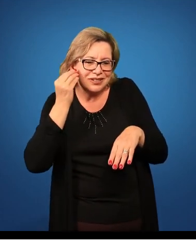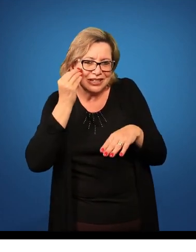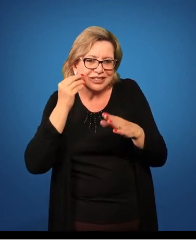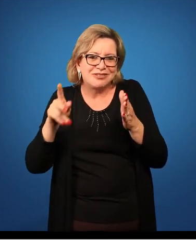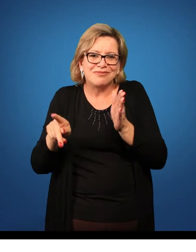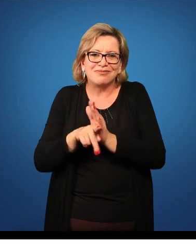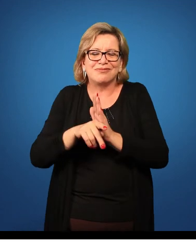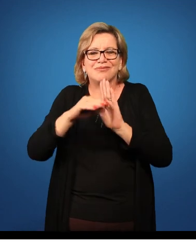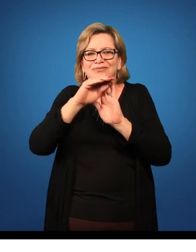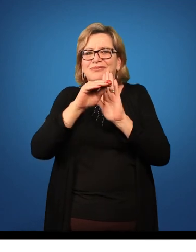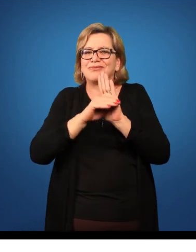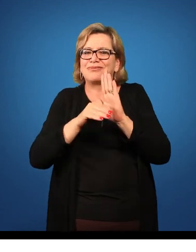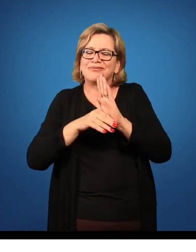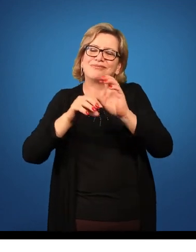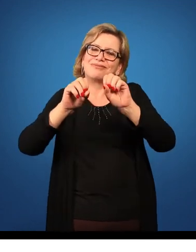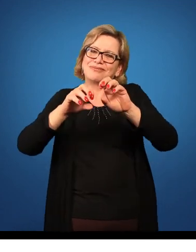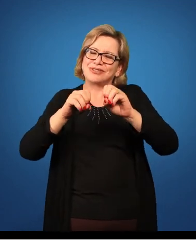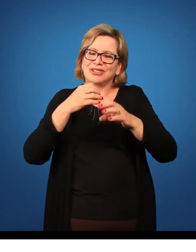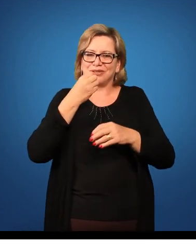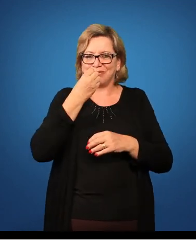educativas. Bom trabalho!